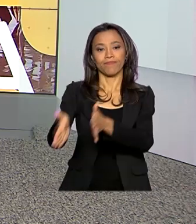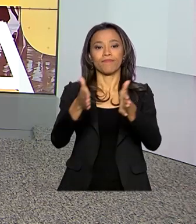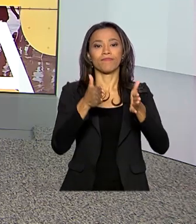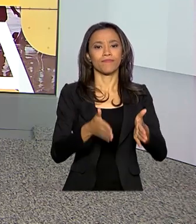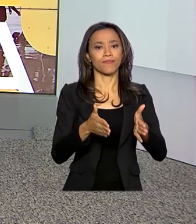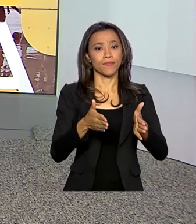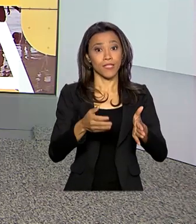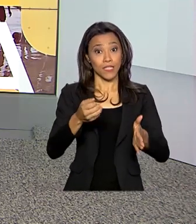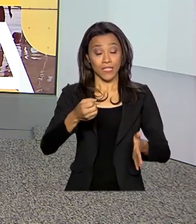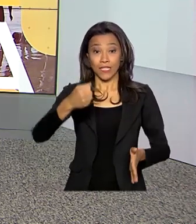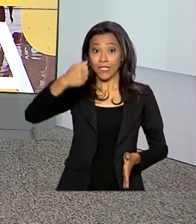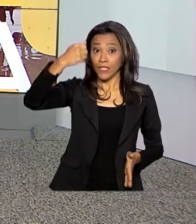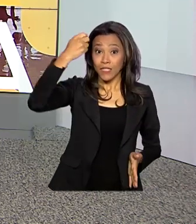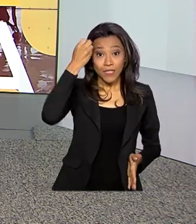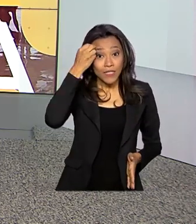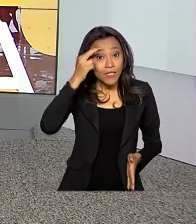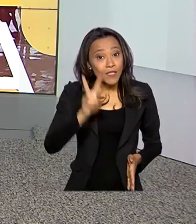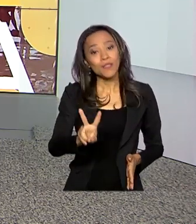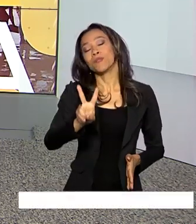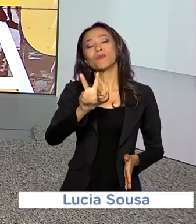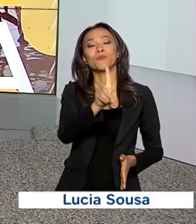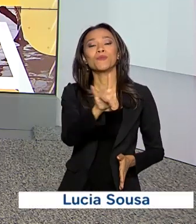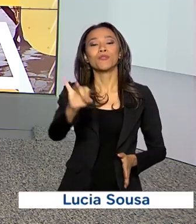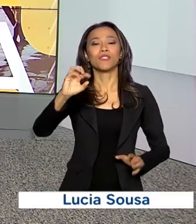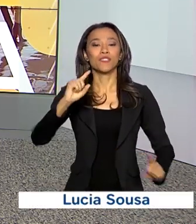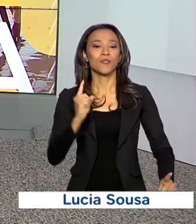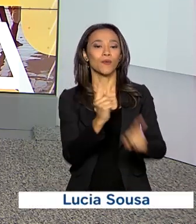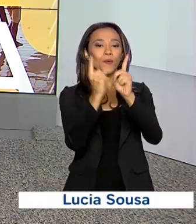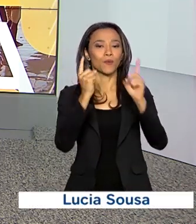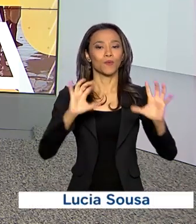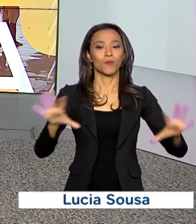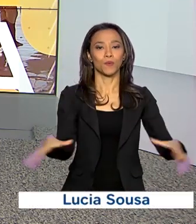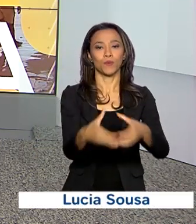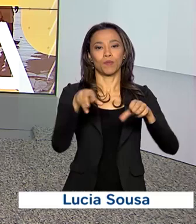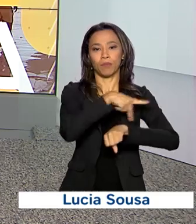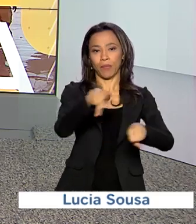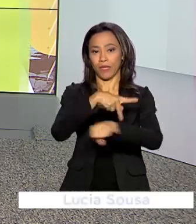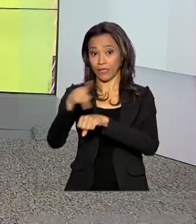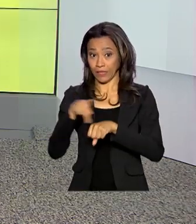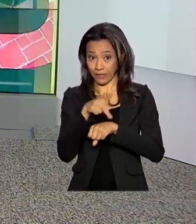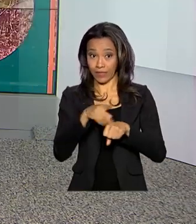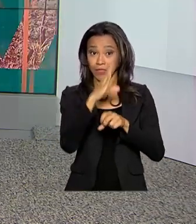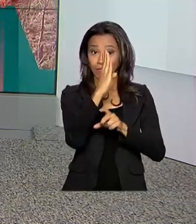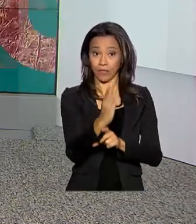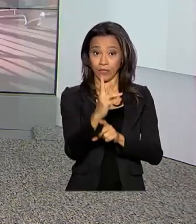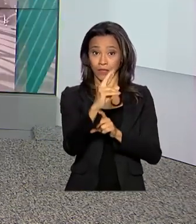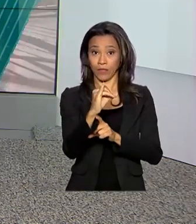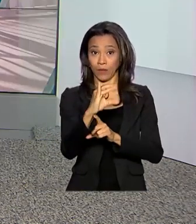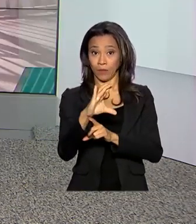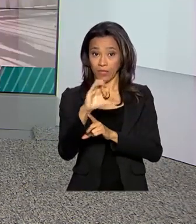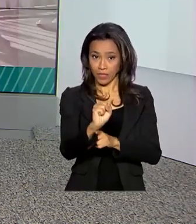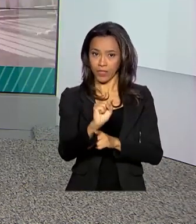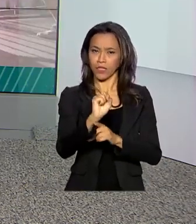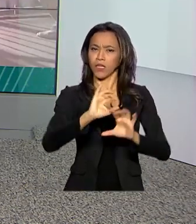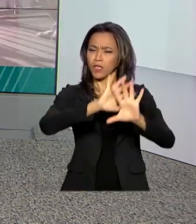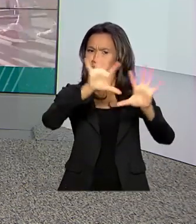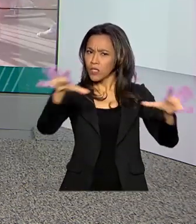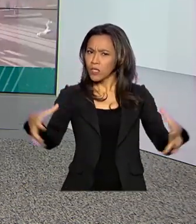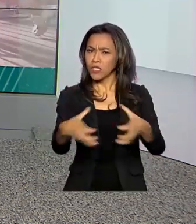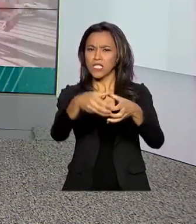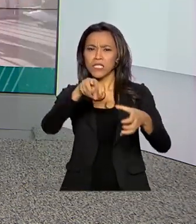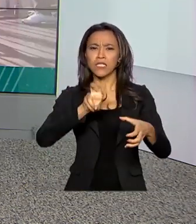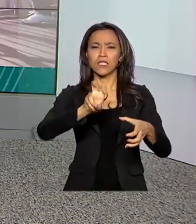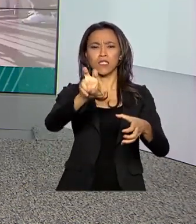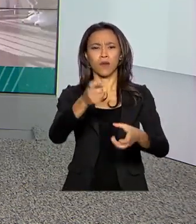Segundo dia de atividades da cúpula do BRICS movimenta a Brasília hoje. O grupo reúne cinco economias